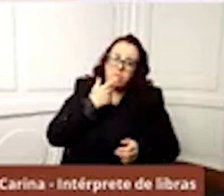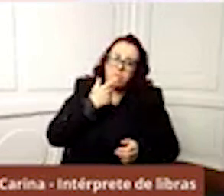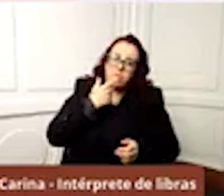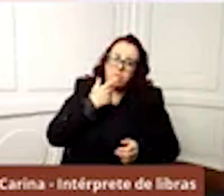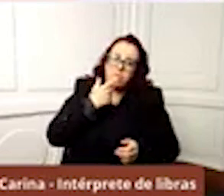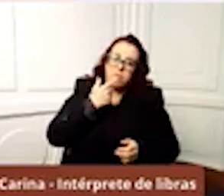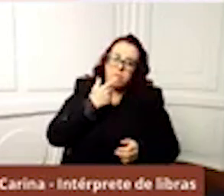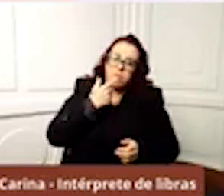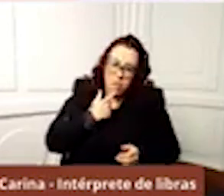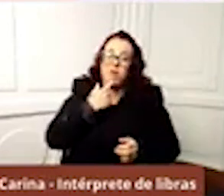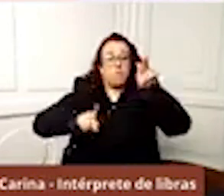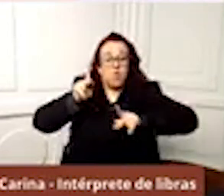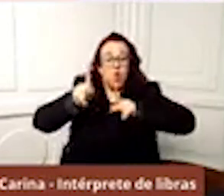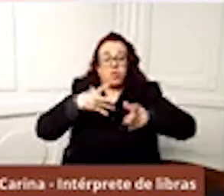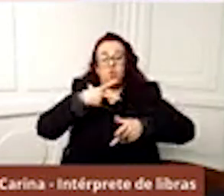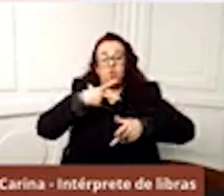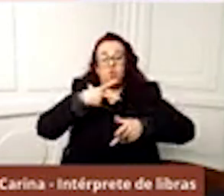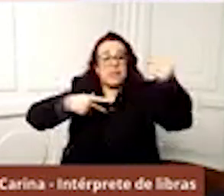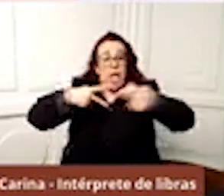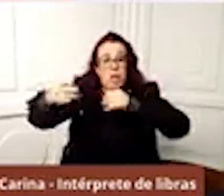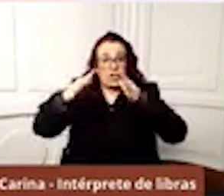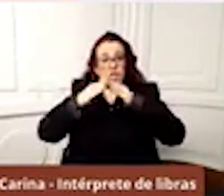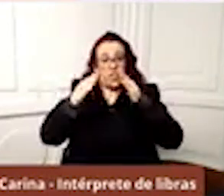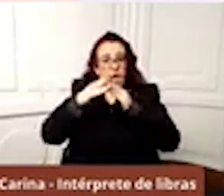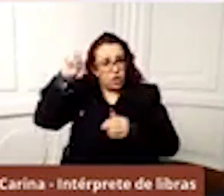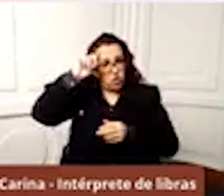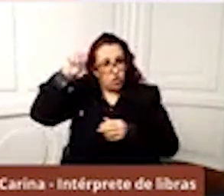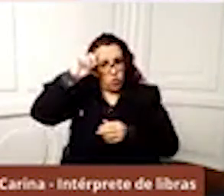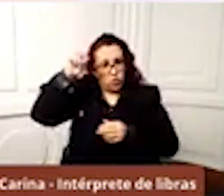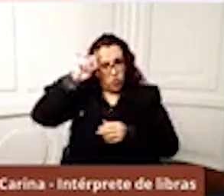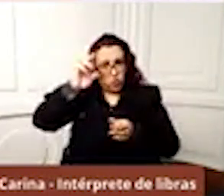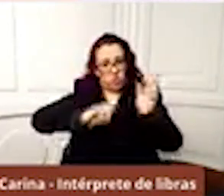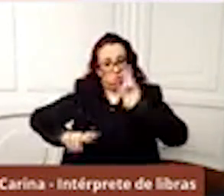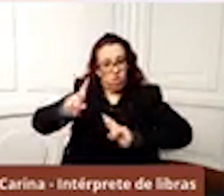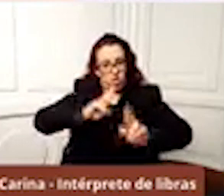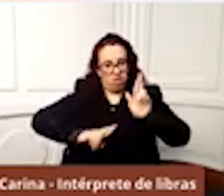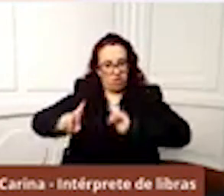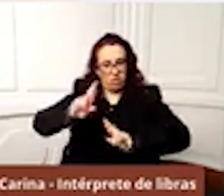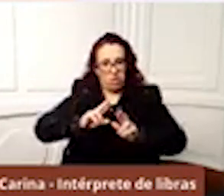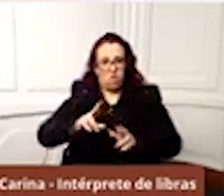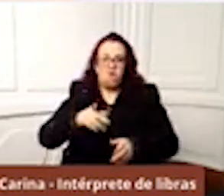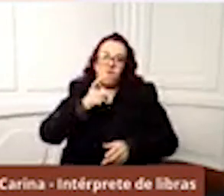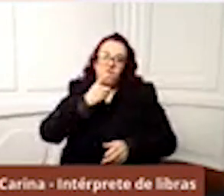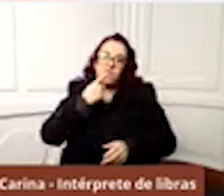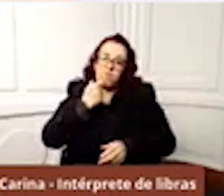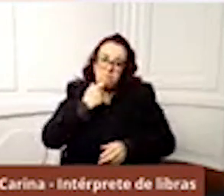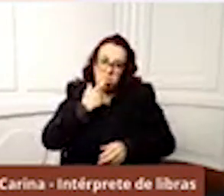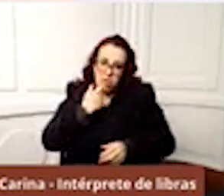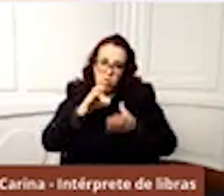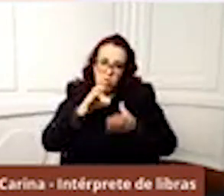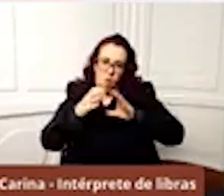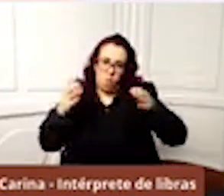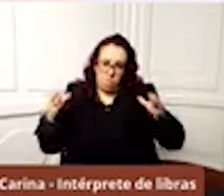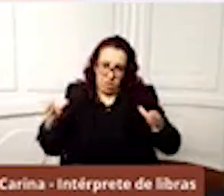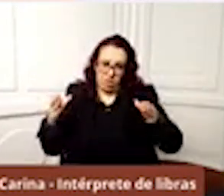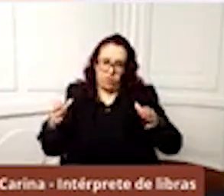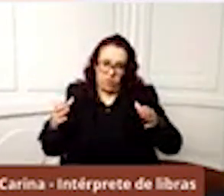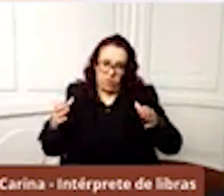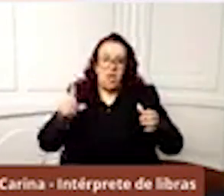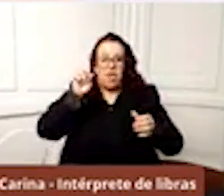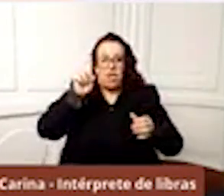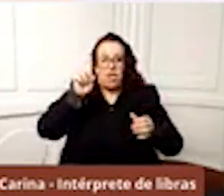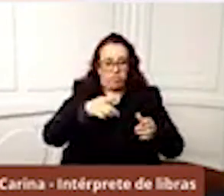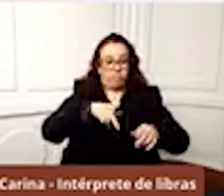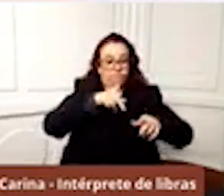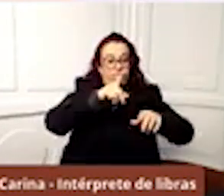casa todos os dias. Notem que, em relação ao vermelho, o maior aumento foi entre a fase 1 e a fase 2.